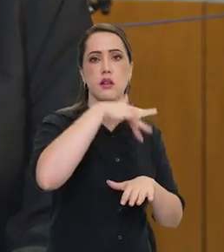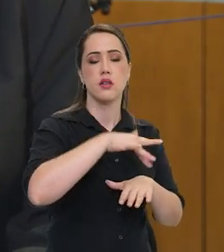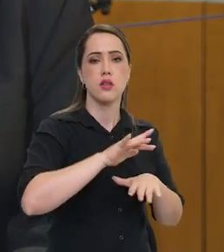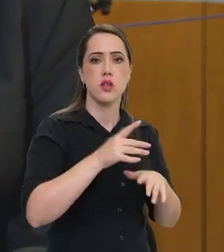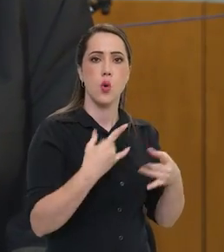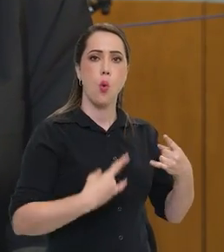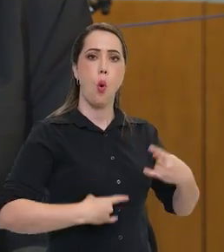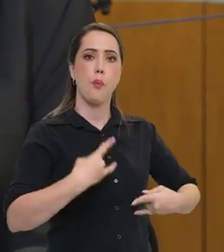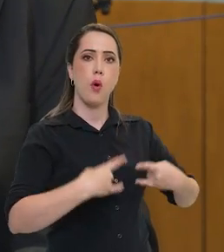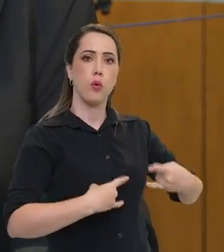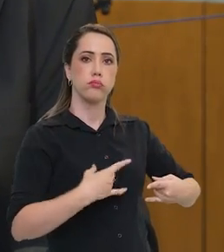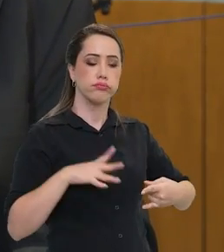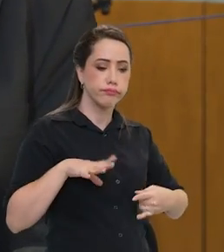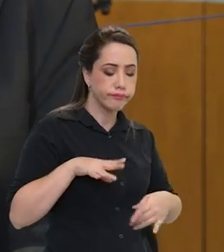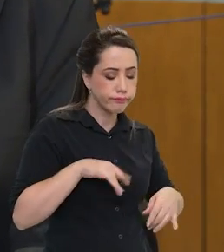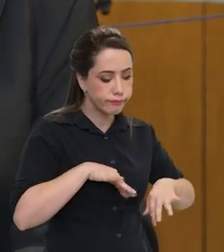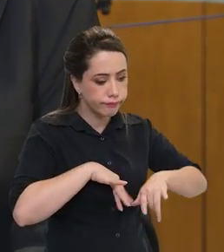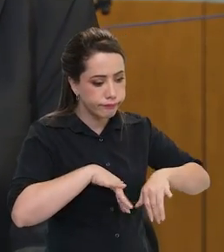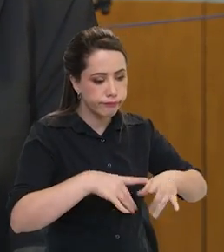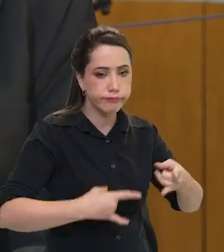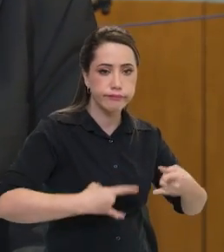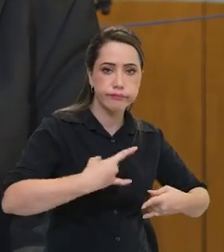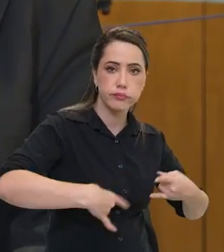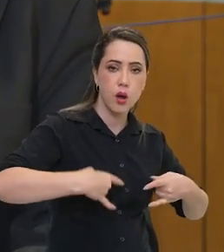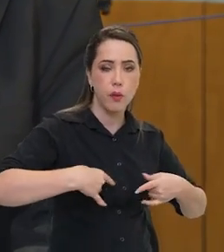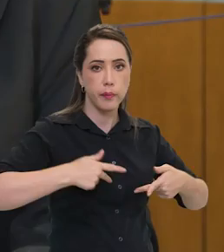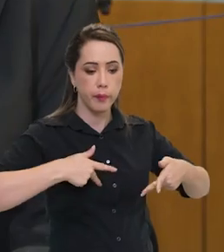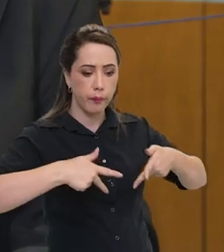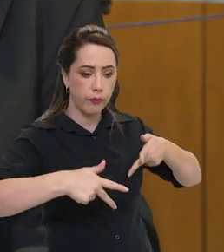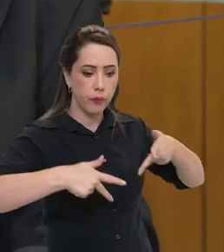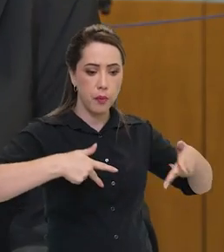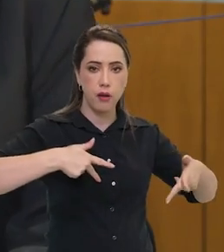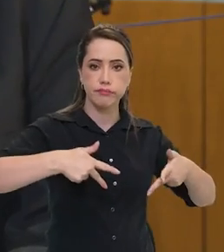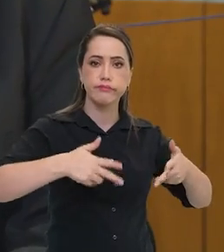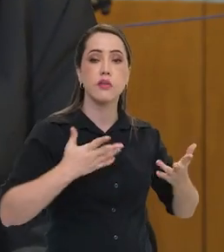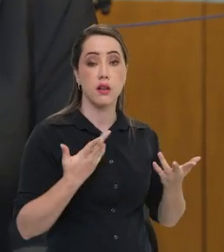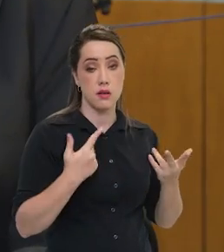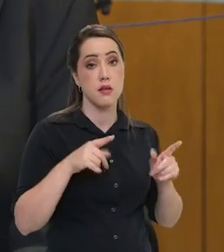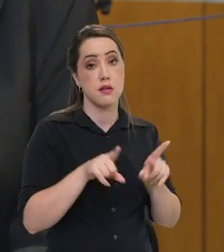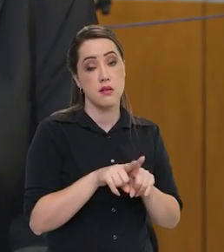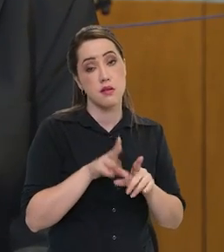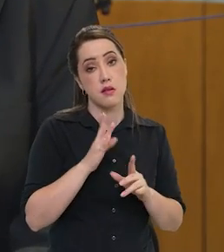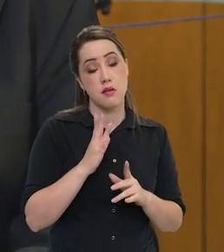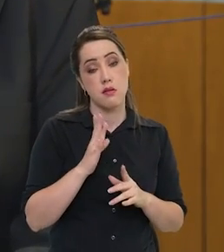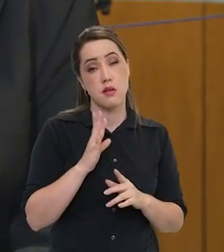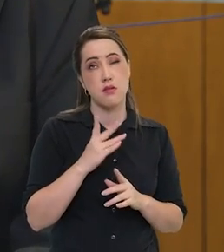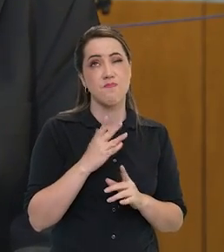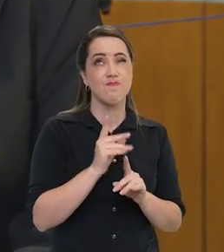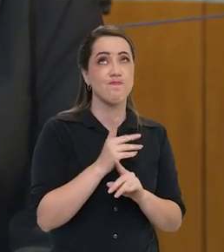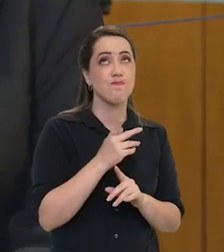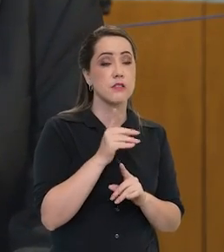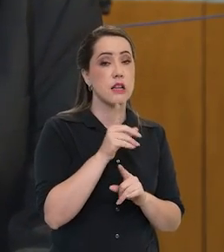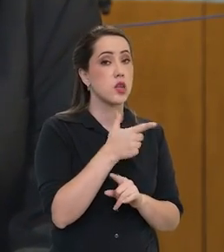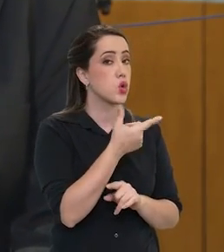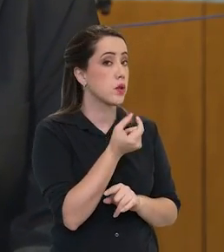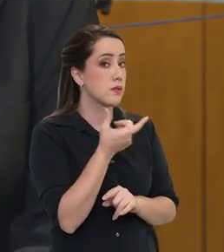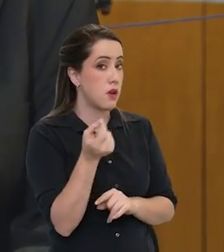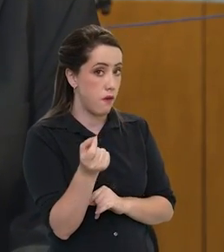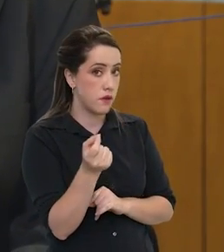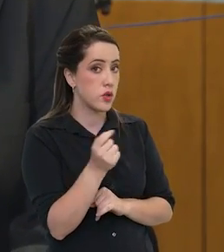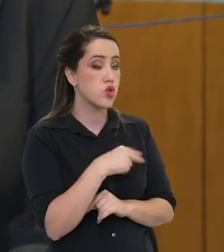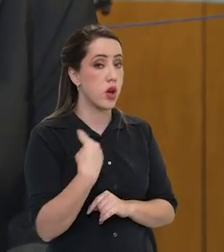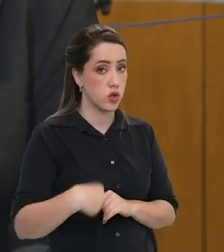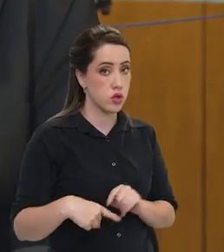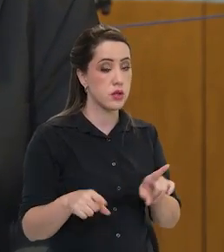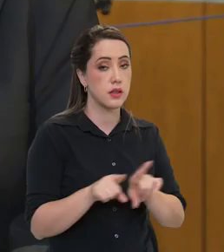pequeno robô, um jipe, para exploração. Então, se não me engano, em 2020, a